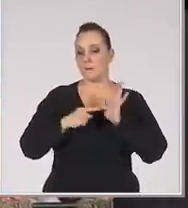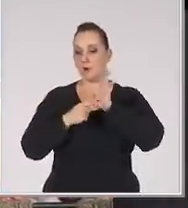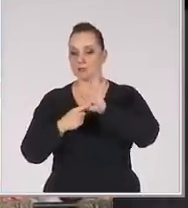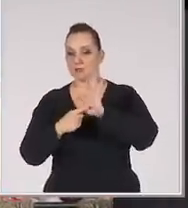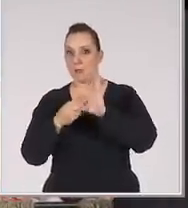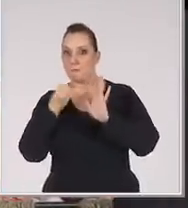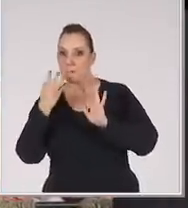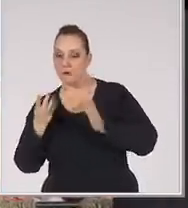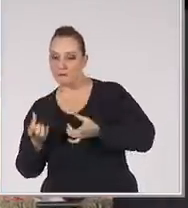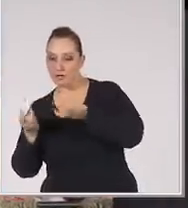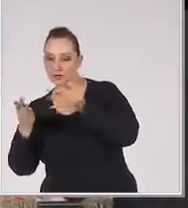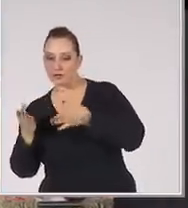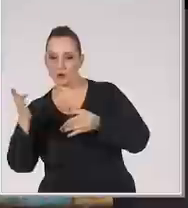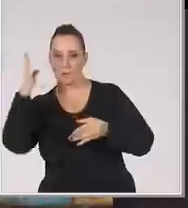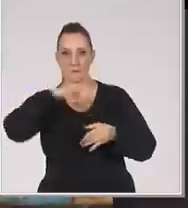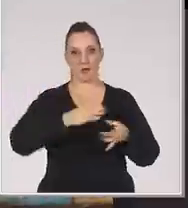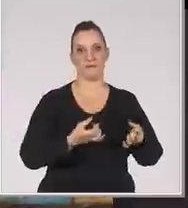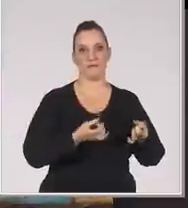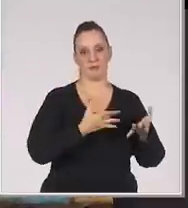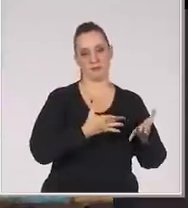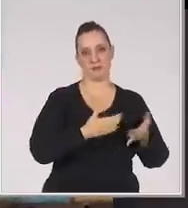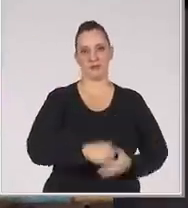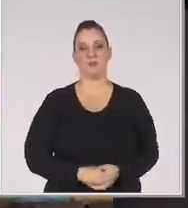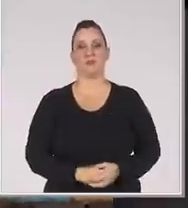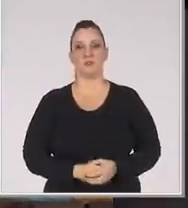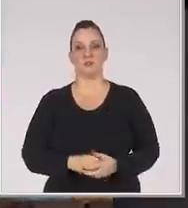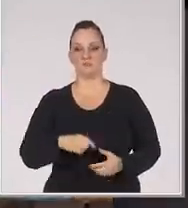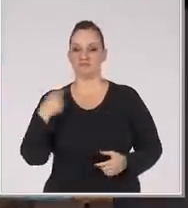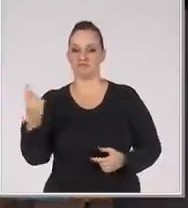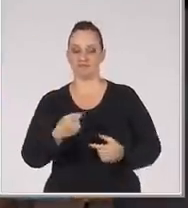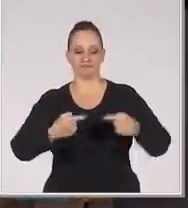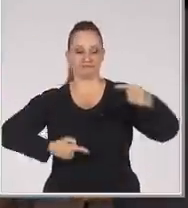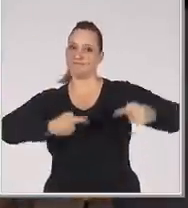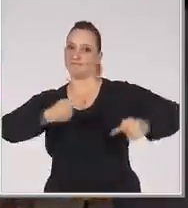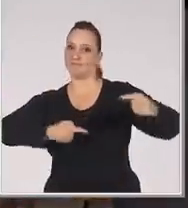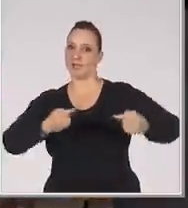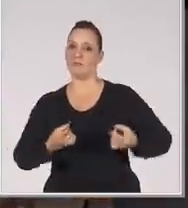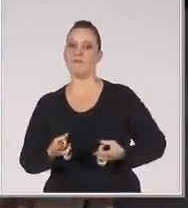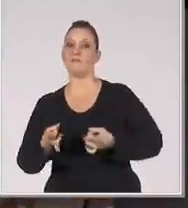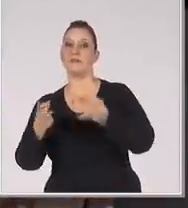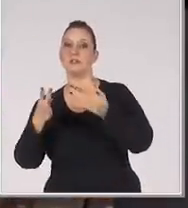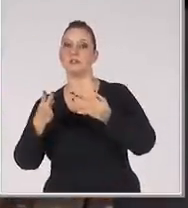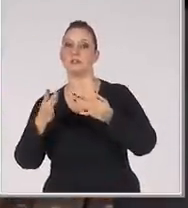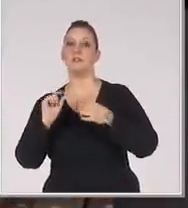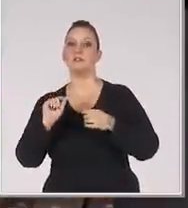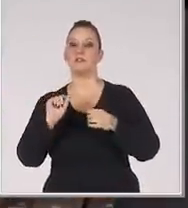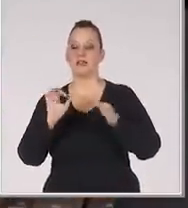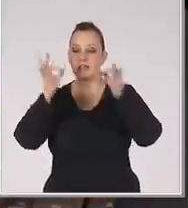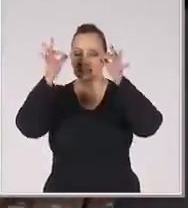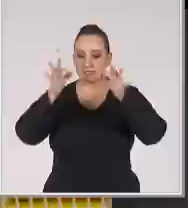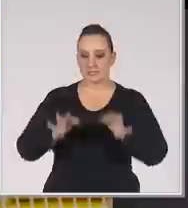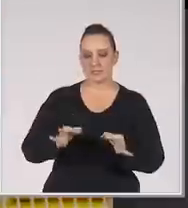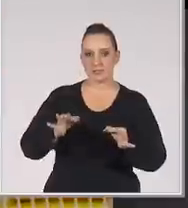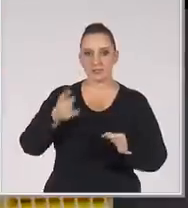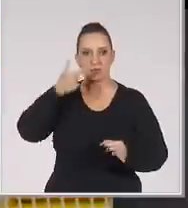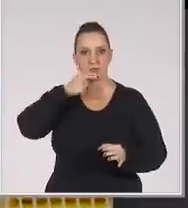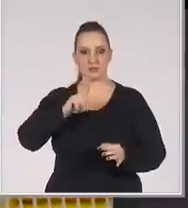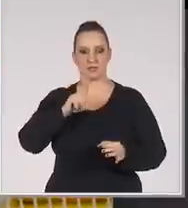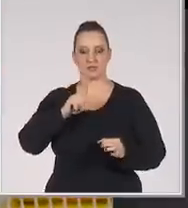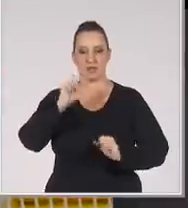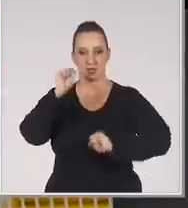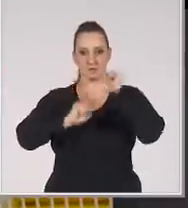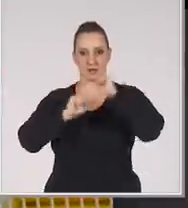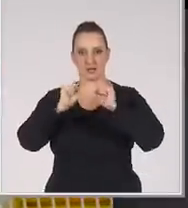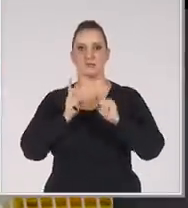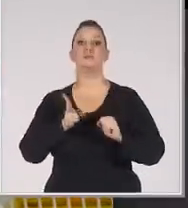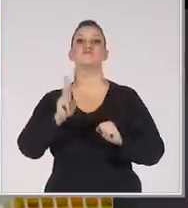bom do mal vendedor Em um mercado cada vez mais competitivo As vendas são fator determinante para a sobrevivência